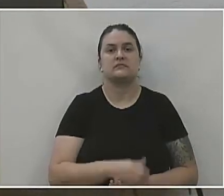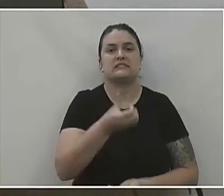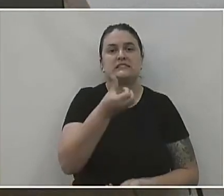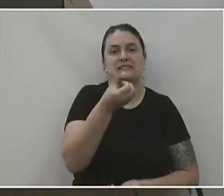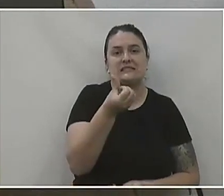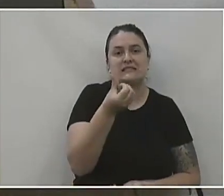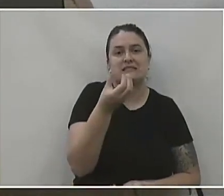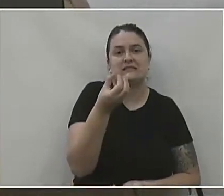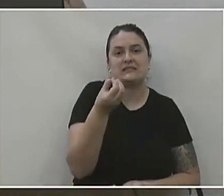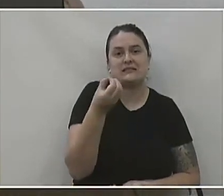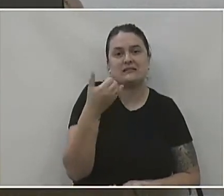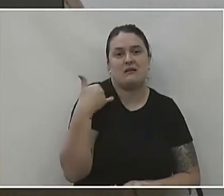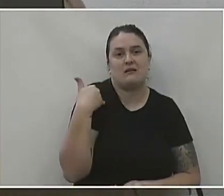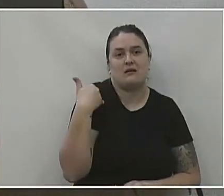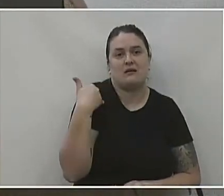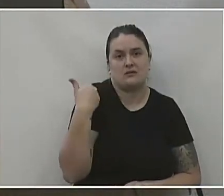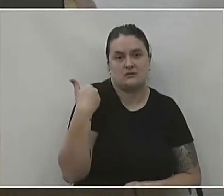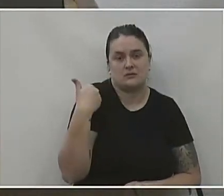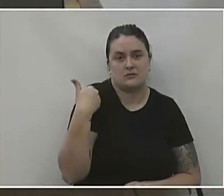60 anos de idade?